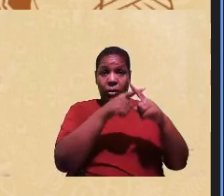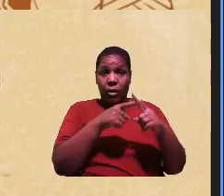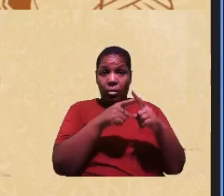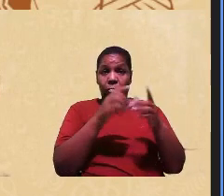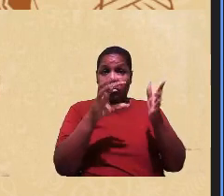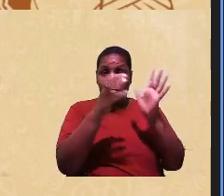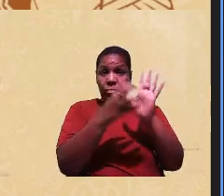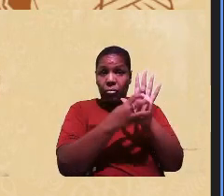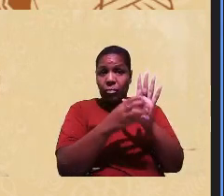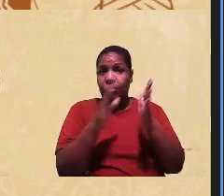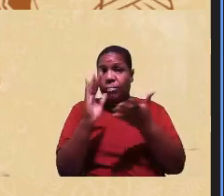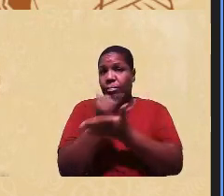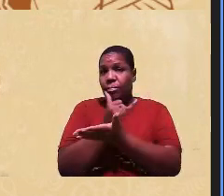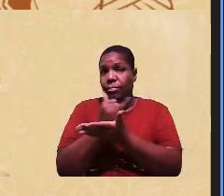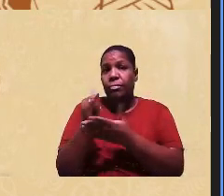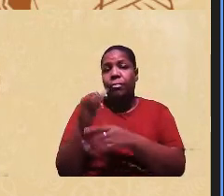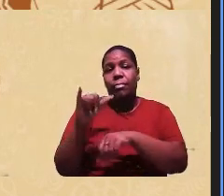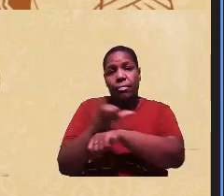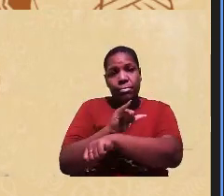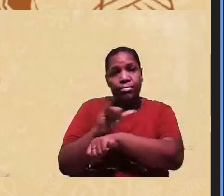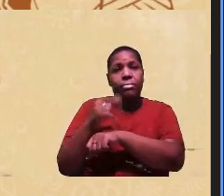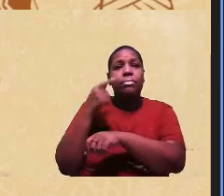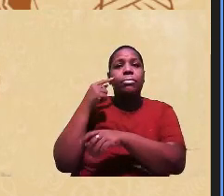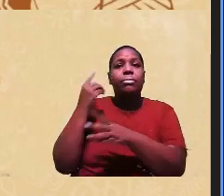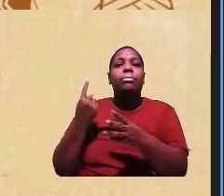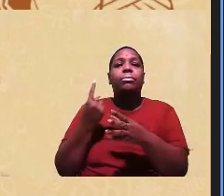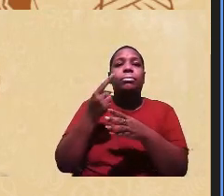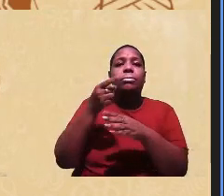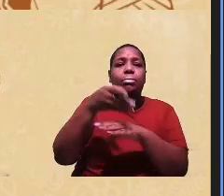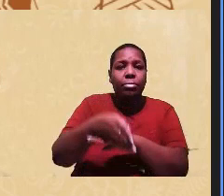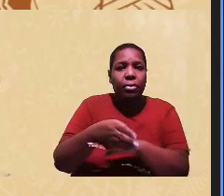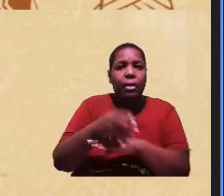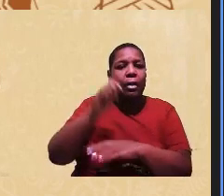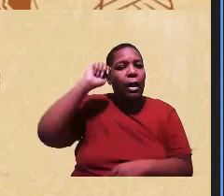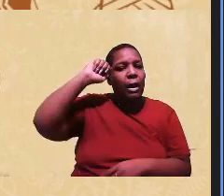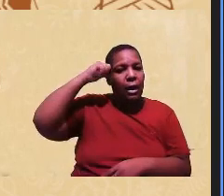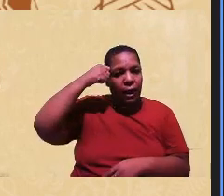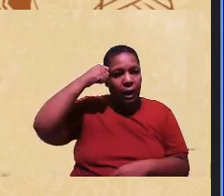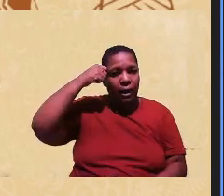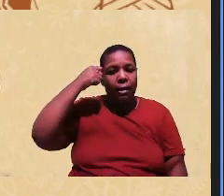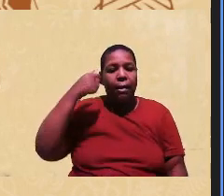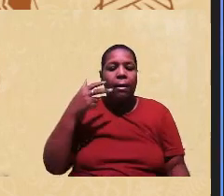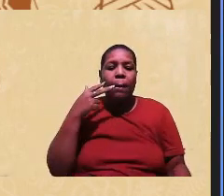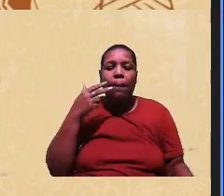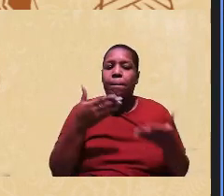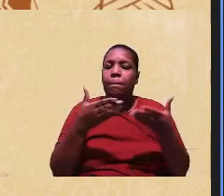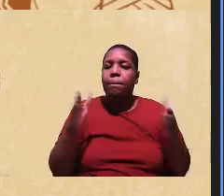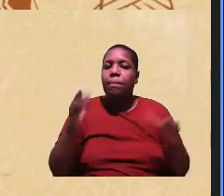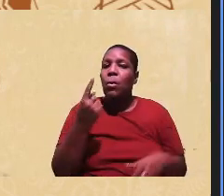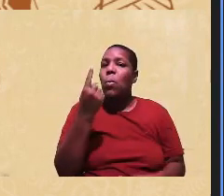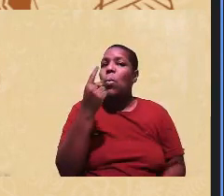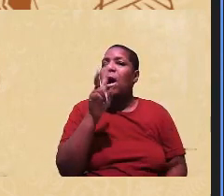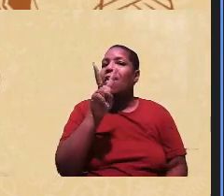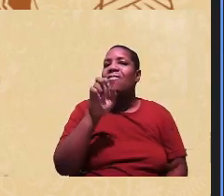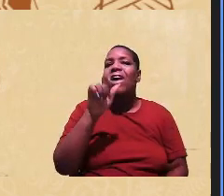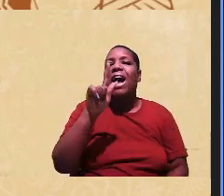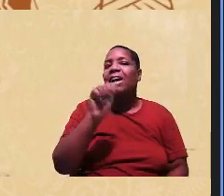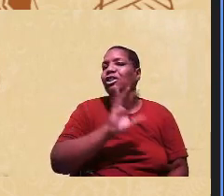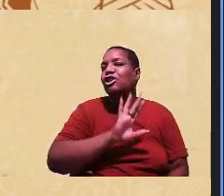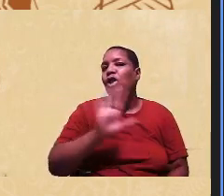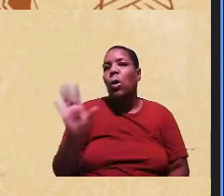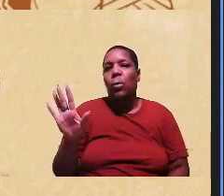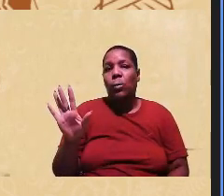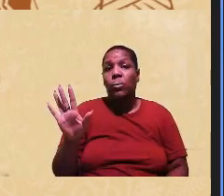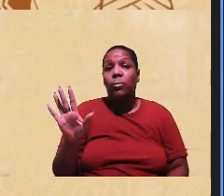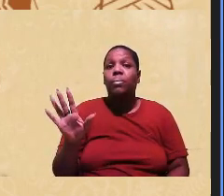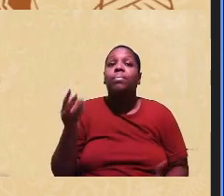para vetar o ingresso dos negros e negras ele abre editais com uma vaga só como é que